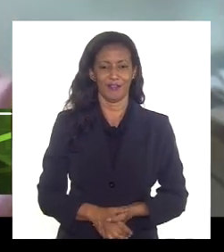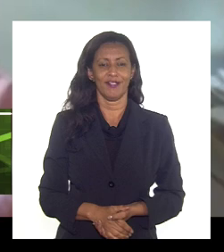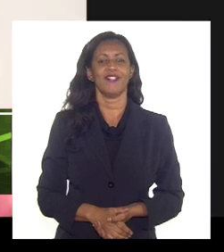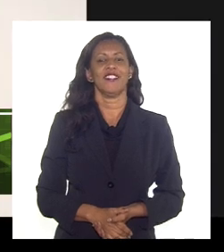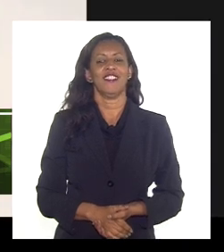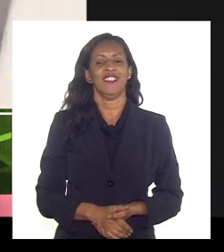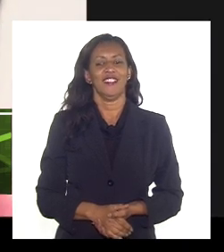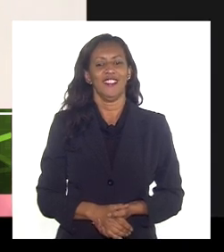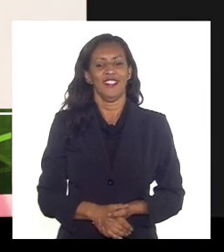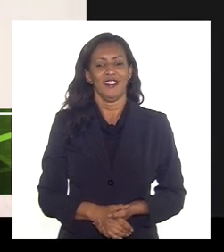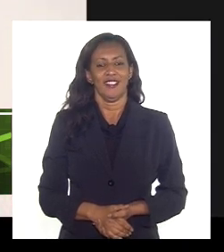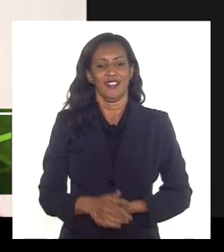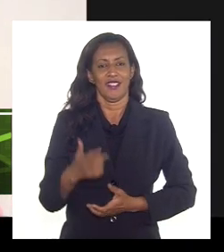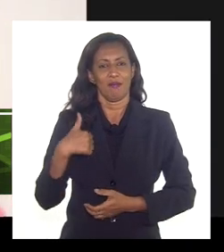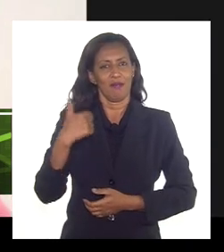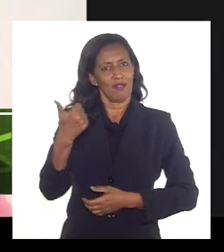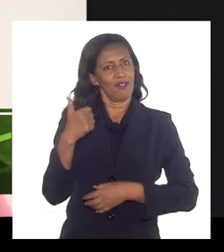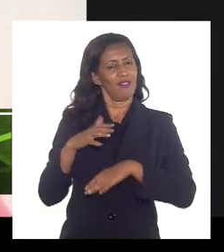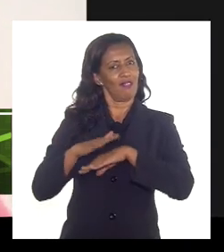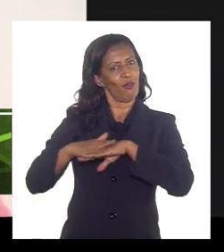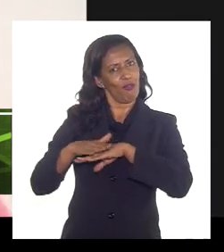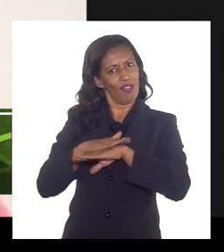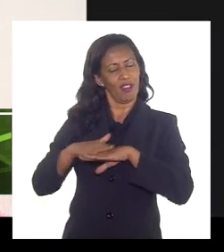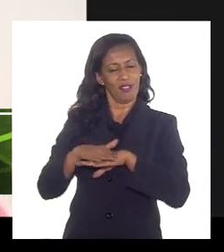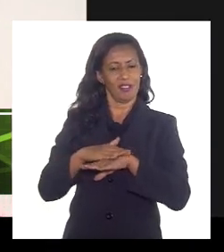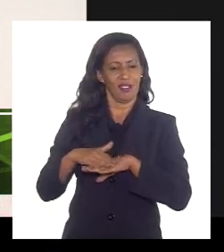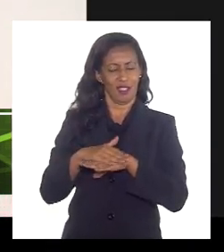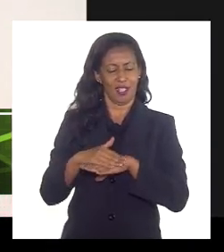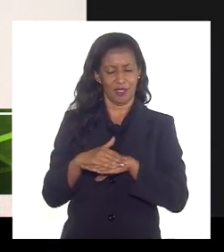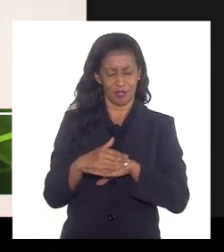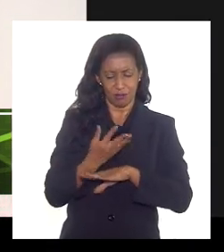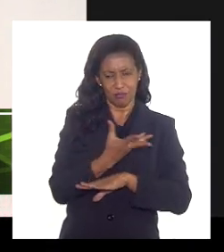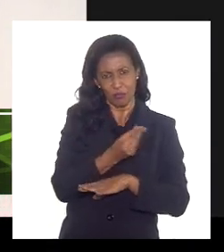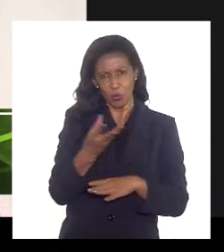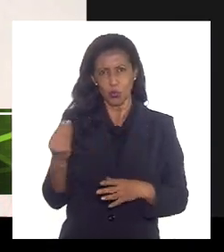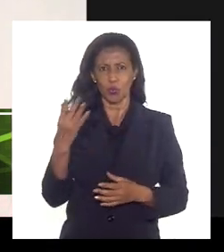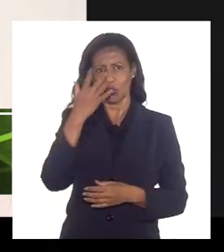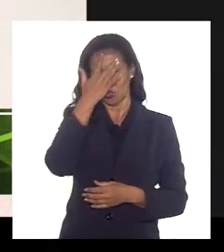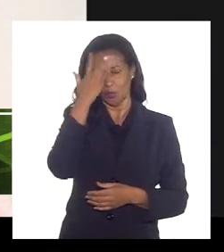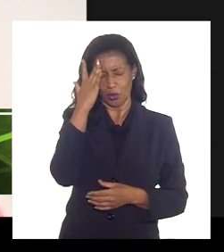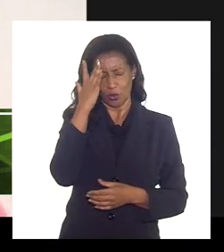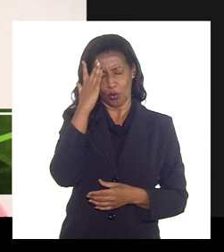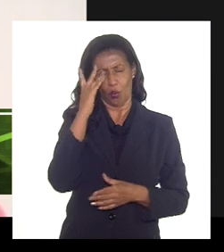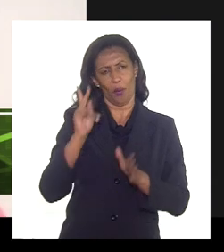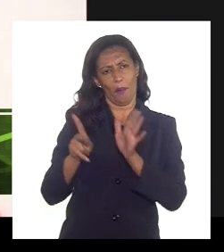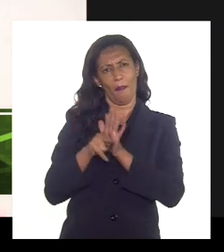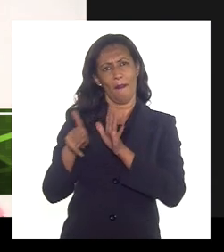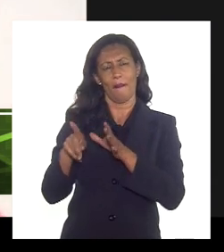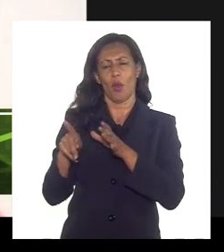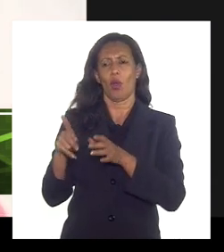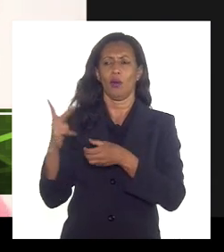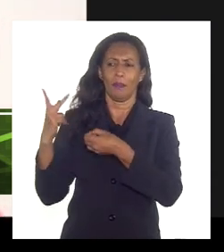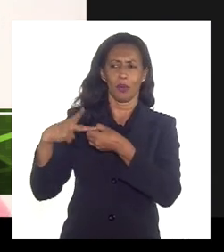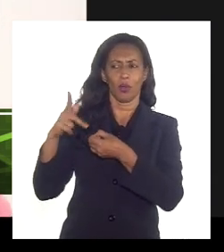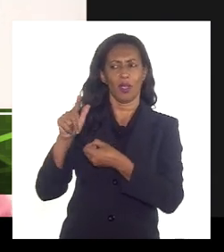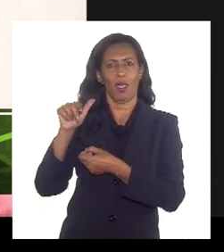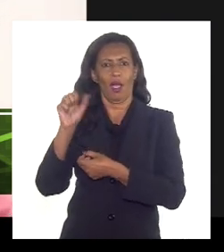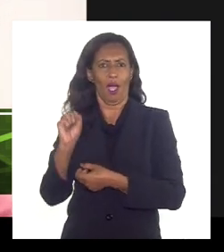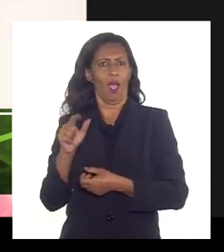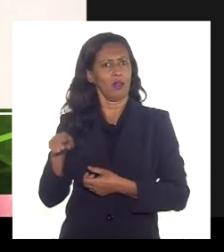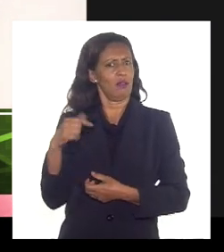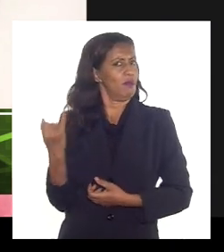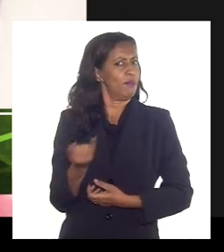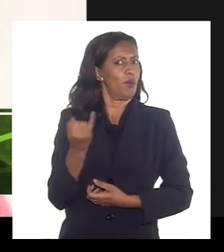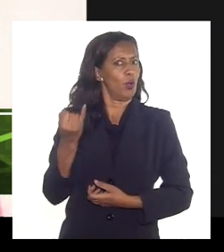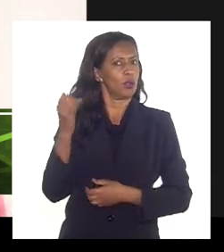mas eu tenho conversado com bastante pessoas do setor o setor de óleo e gás é um setor extremamente